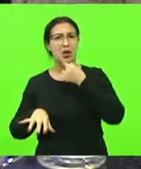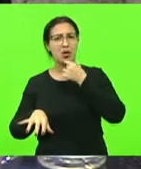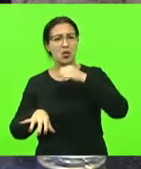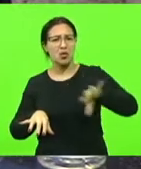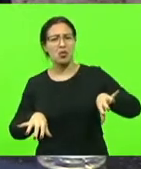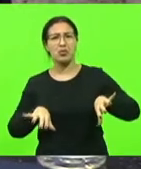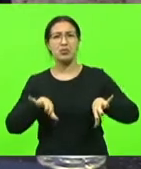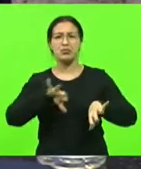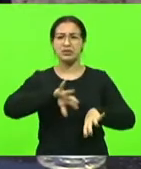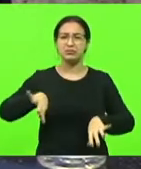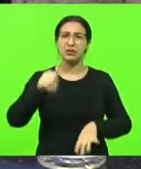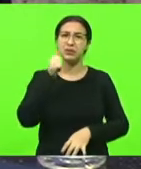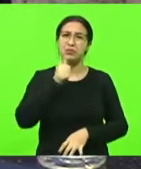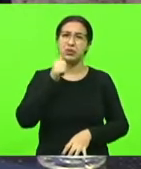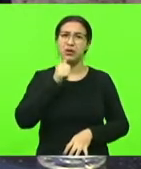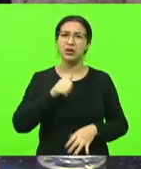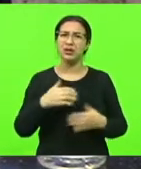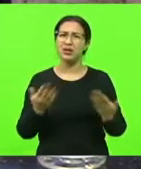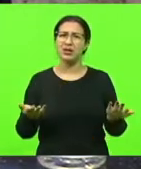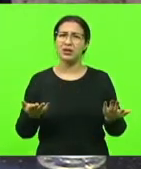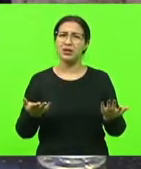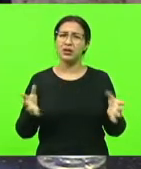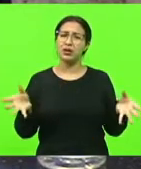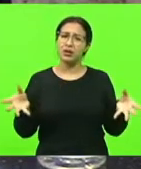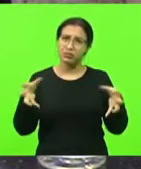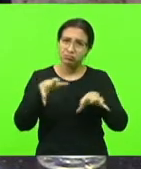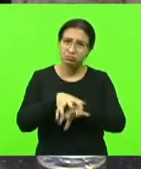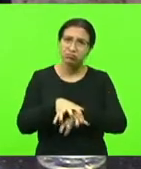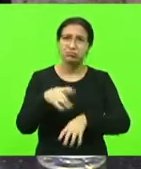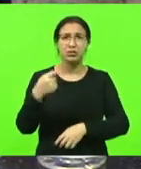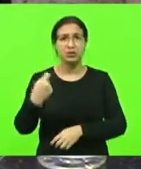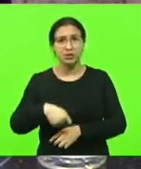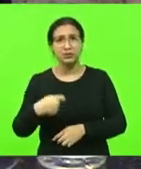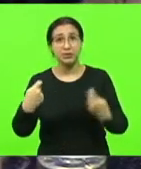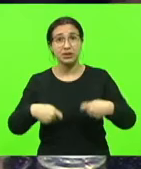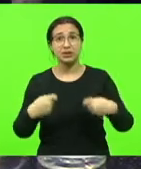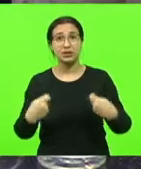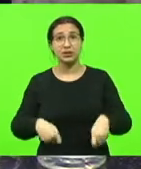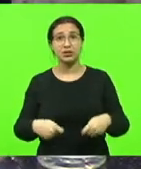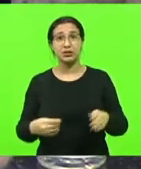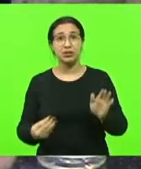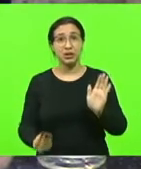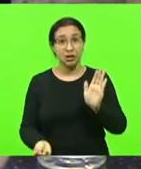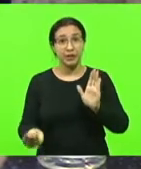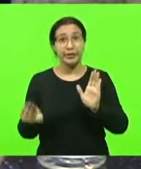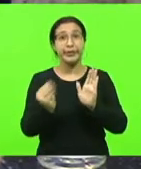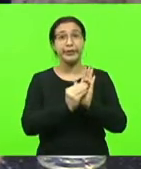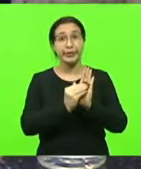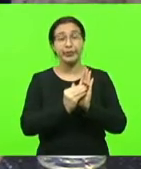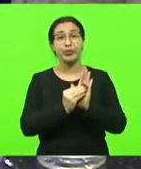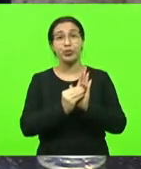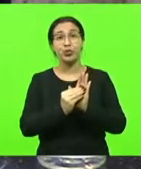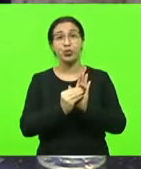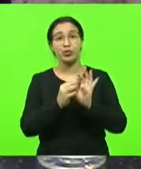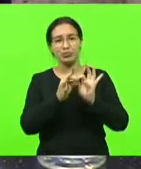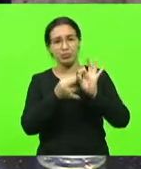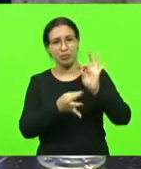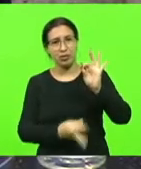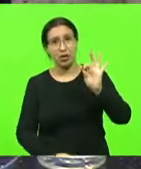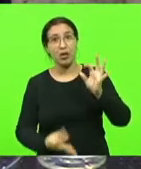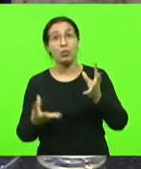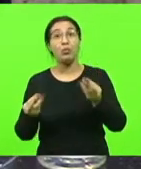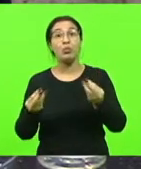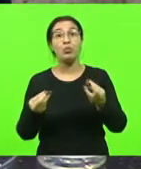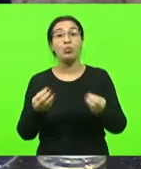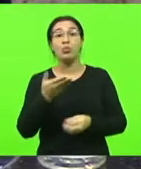também? Então, aí, se nós for incluir tudo, olha o tamanho do certame que o aluno vai ter que aprender